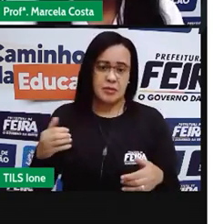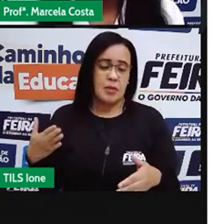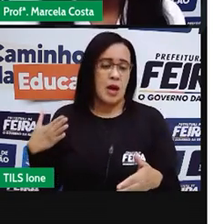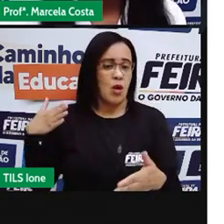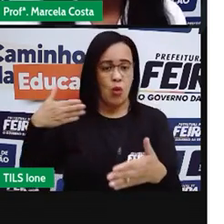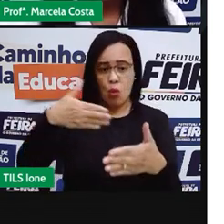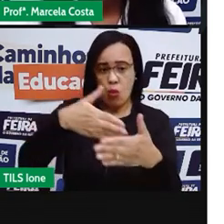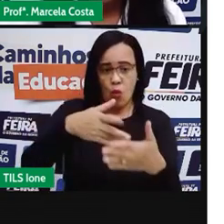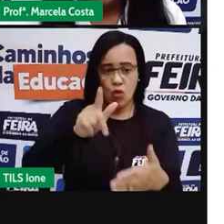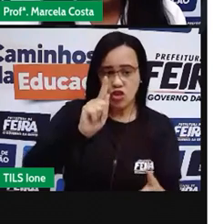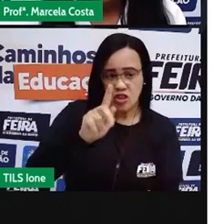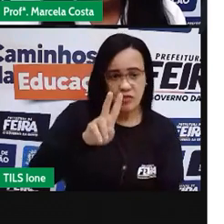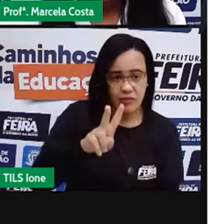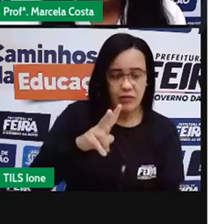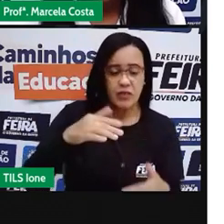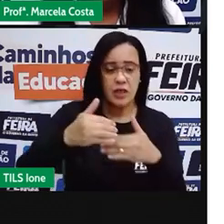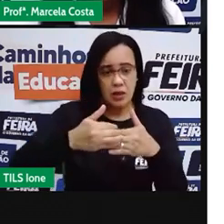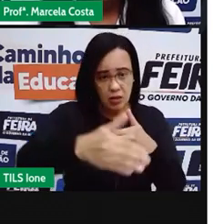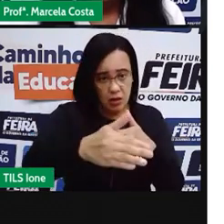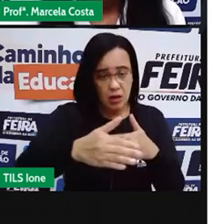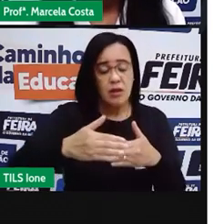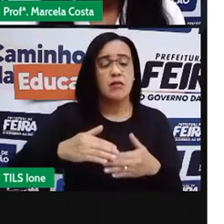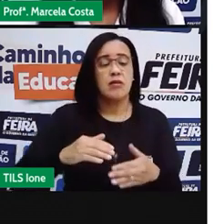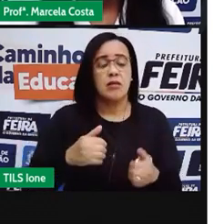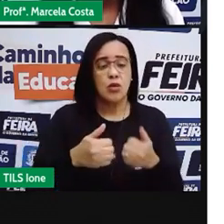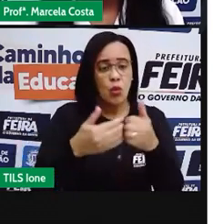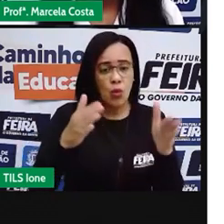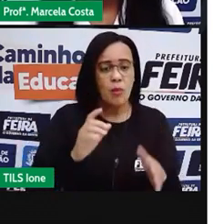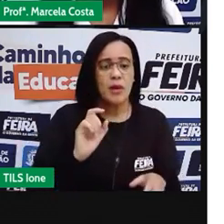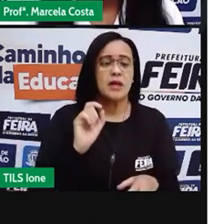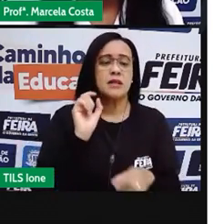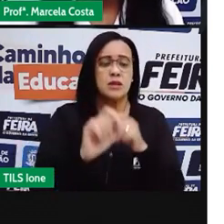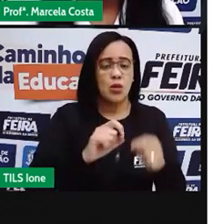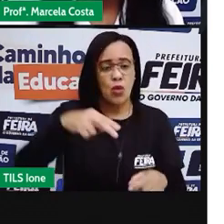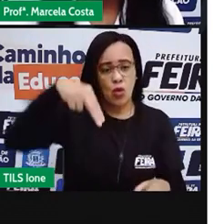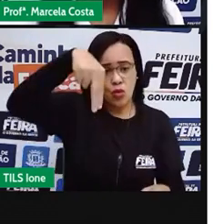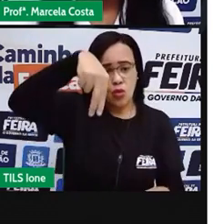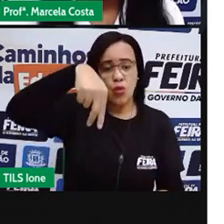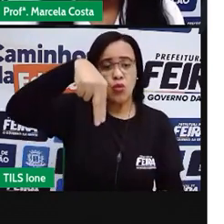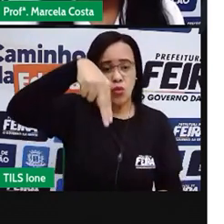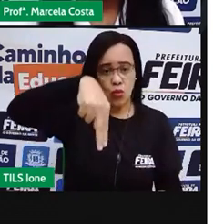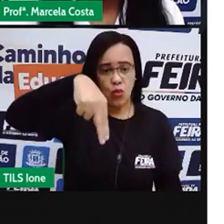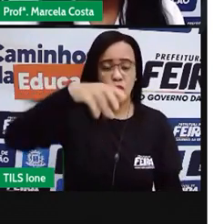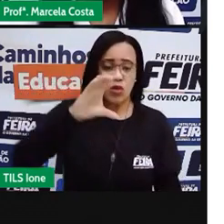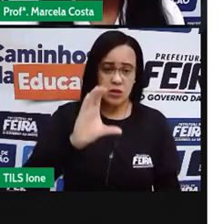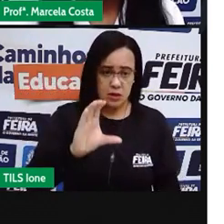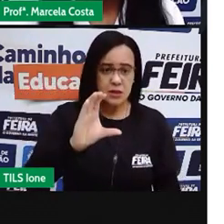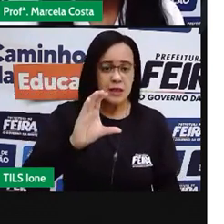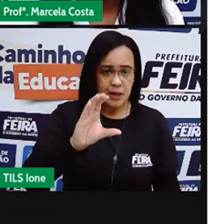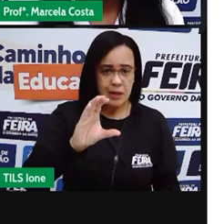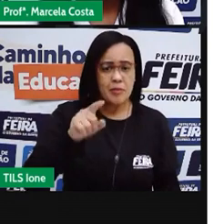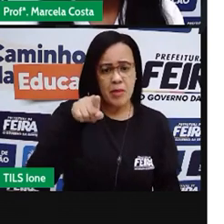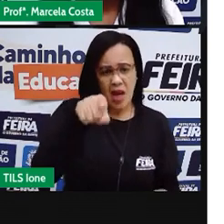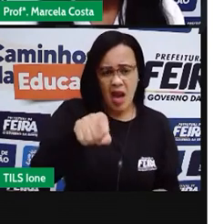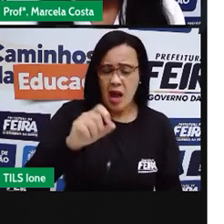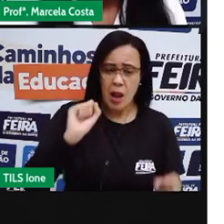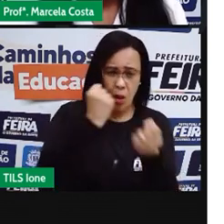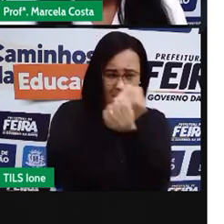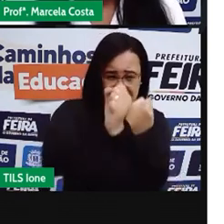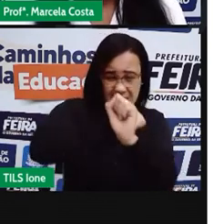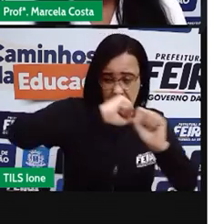Como a gente vê aqui na imagem, tá vendo? E a avenida Norte Getúlio Vargas, ela é uma das maiores